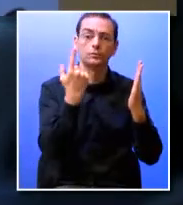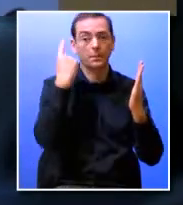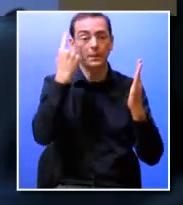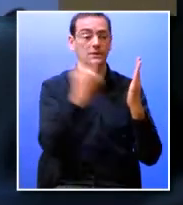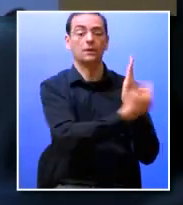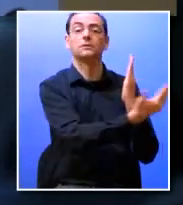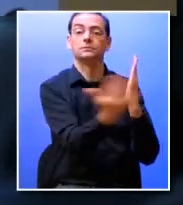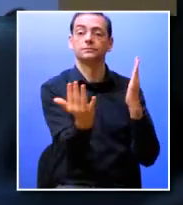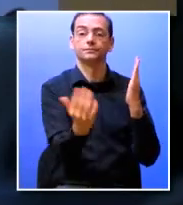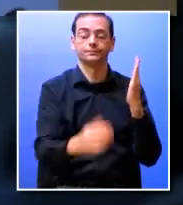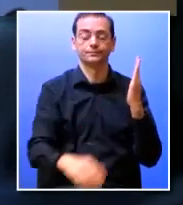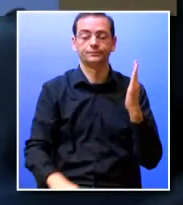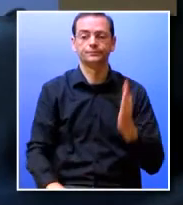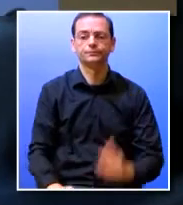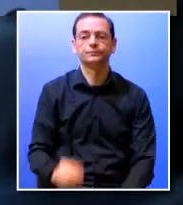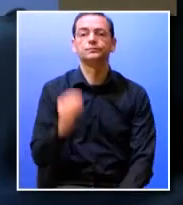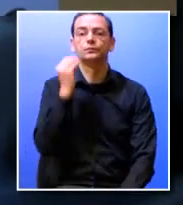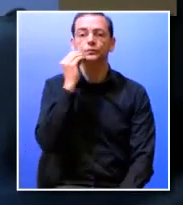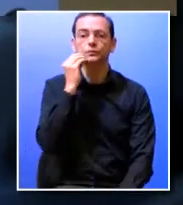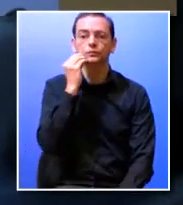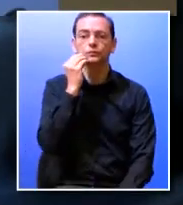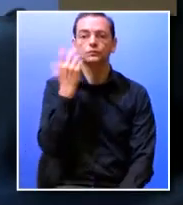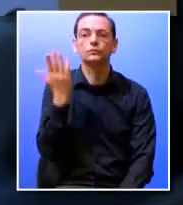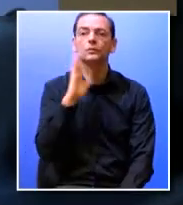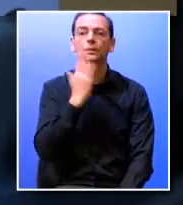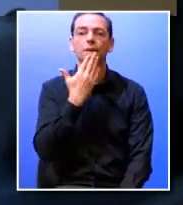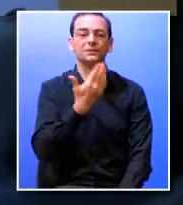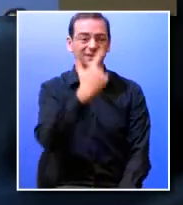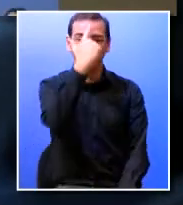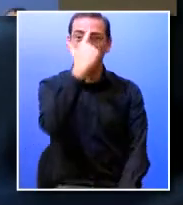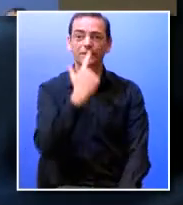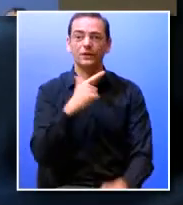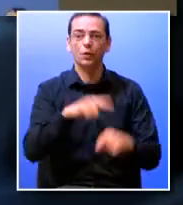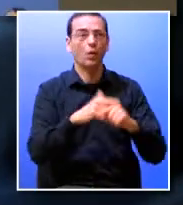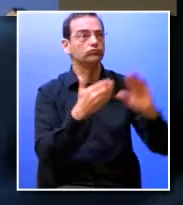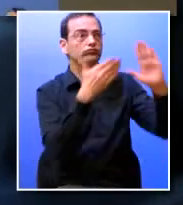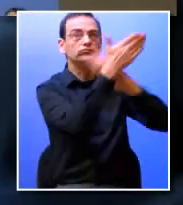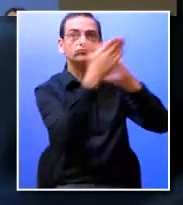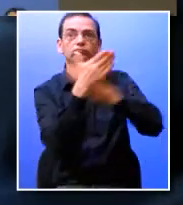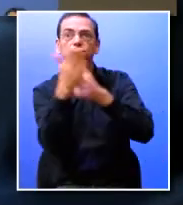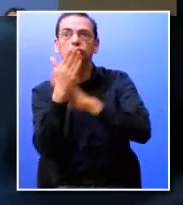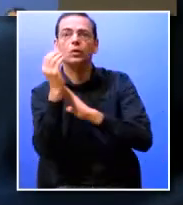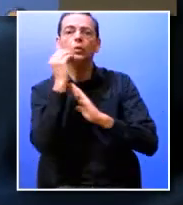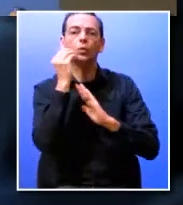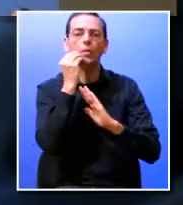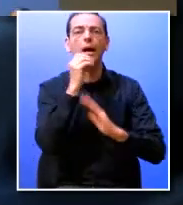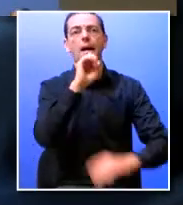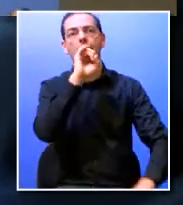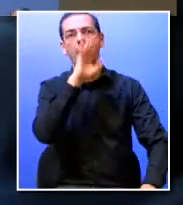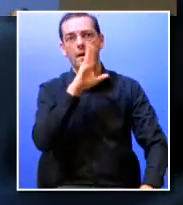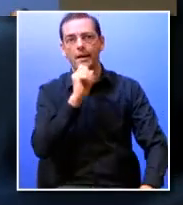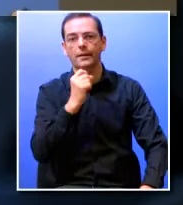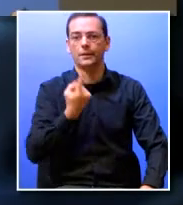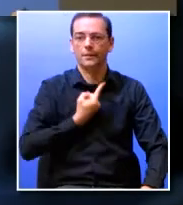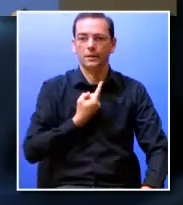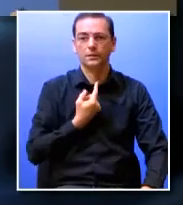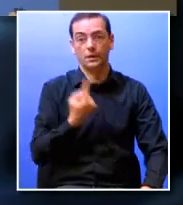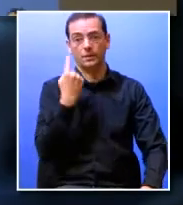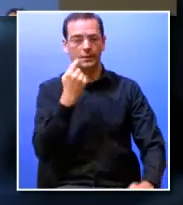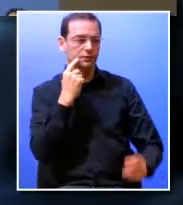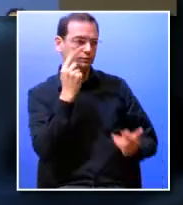coisa que pensamos é então no perfil de saída dos nossos alunos. Procuramos ter em consideração uma análise